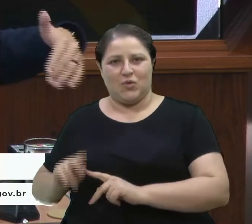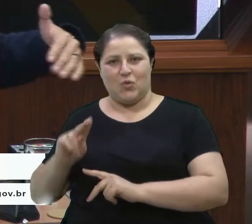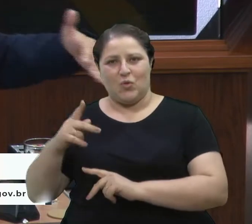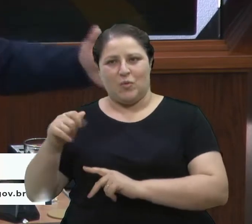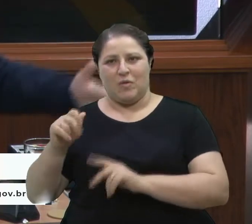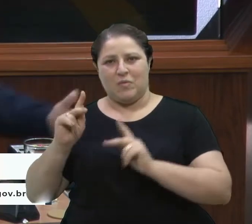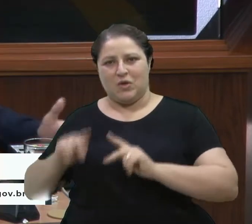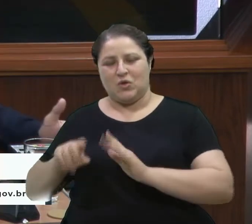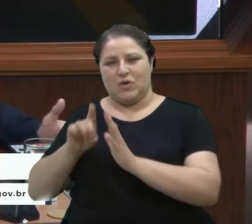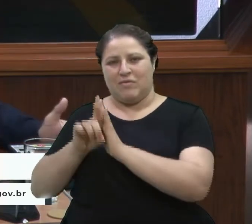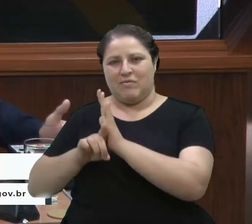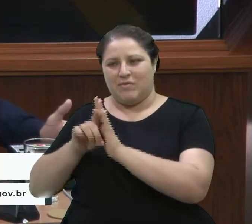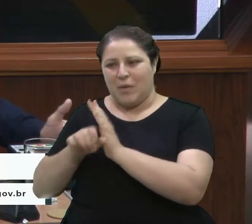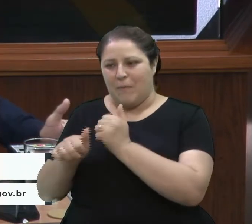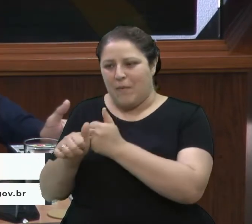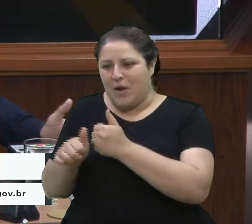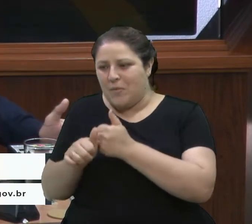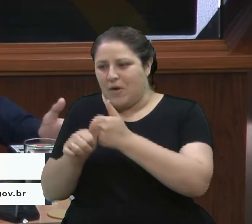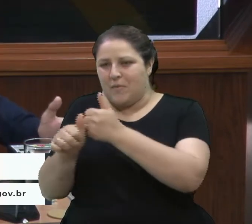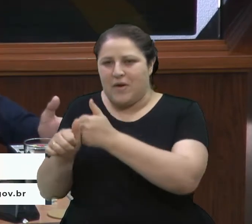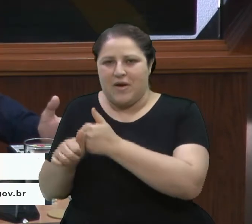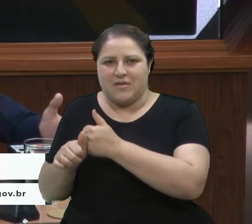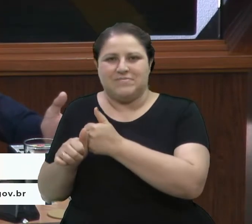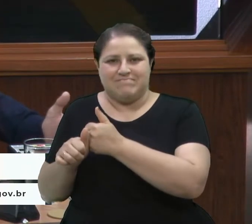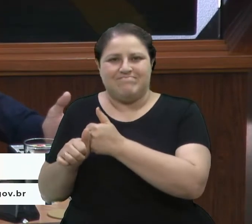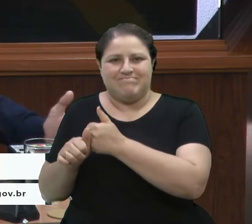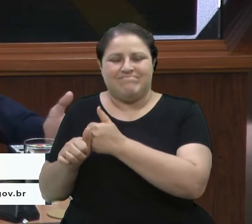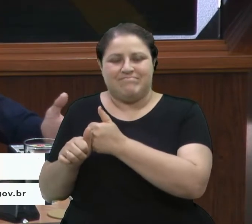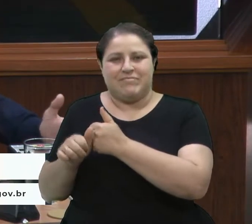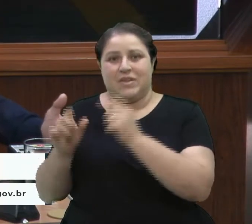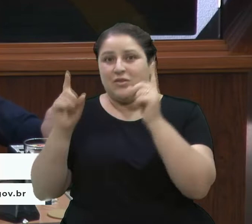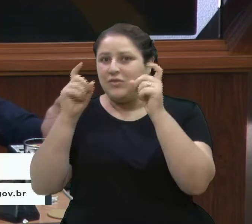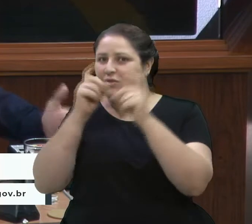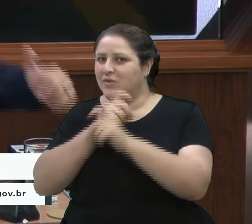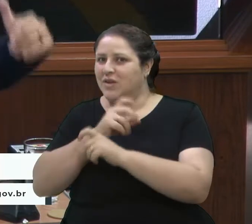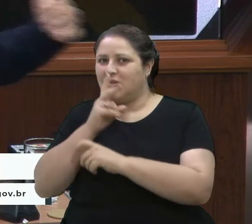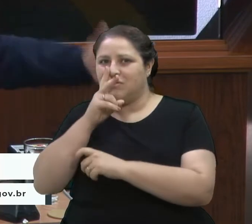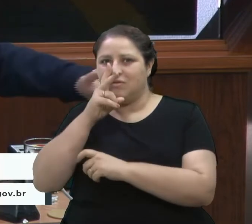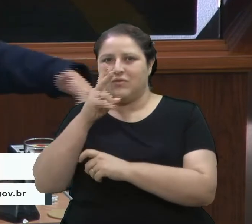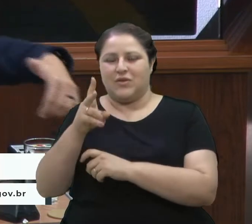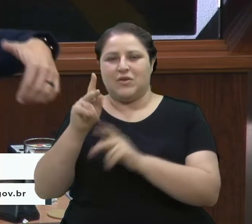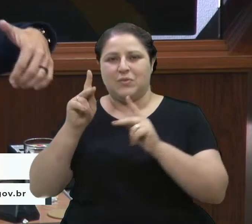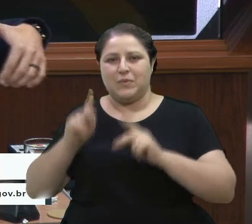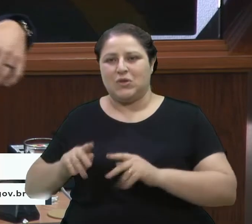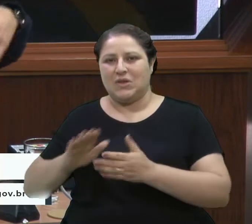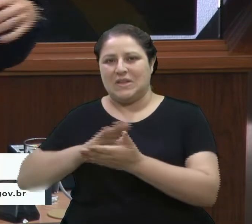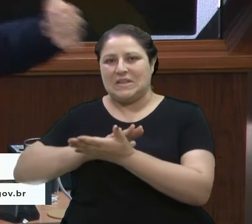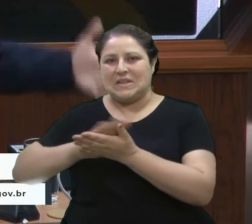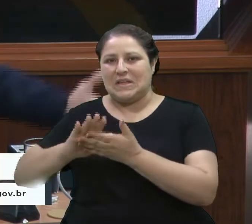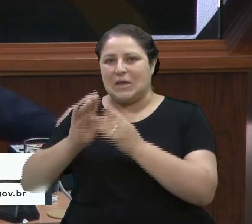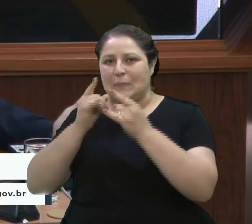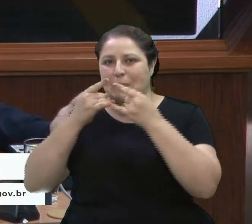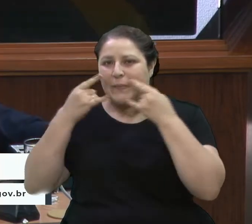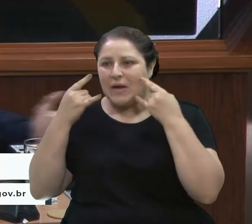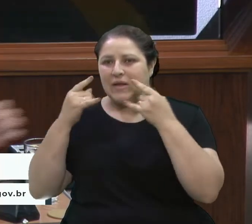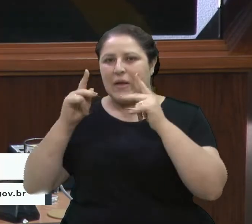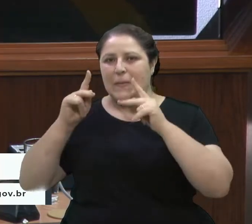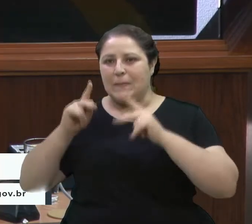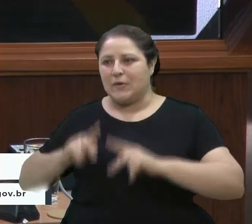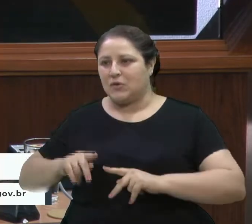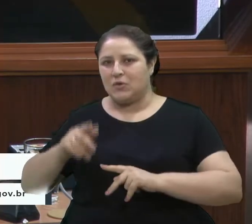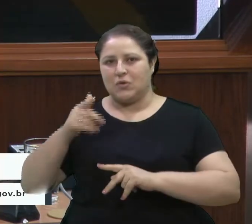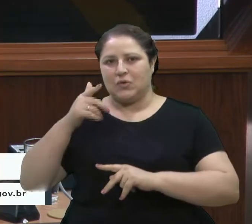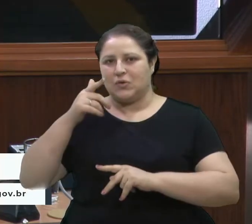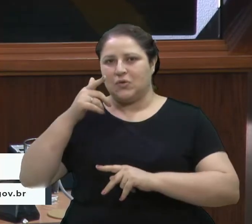cadeirantes, um em cima do outro. Então, assim, uma dificuldade grande. Pessoas sem máscara, pessoas não isofruindo